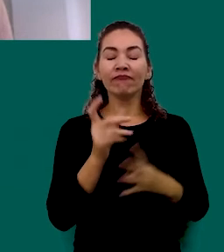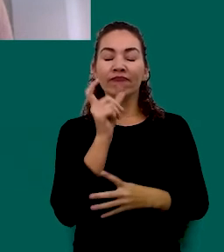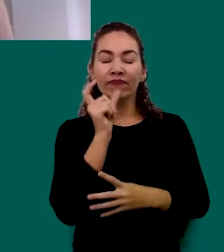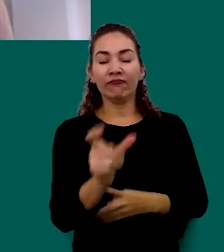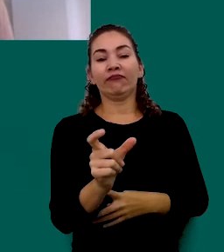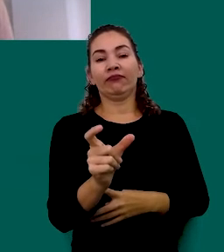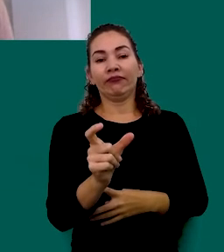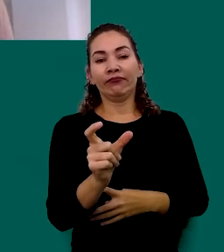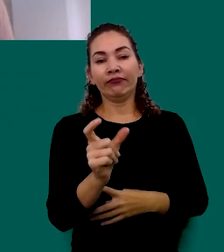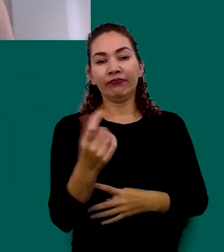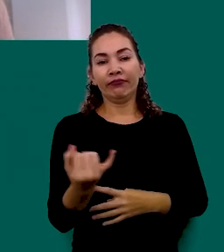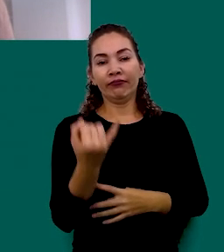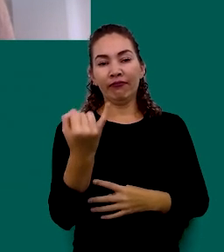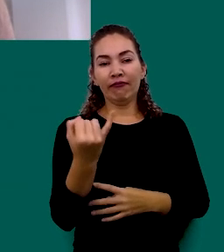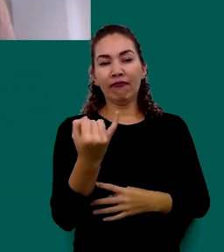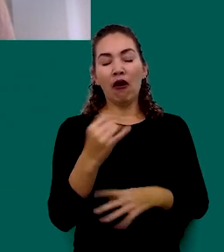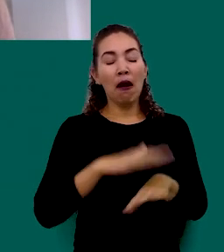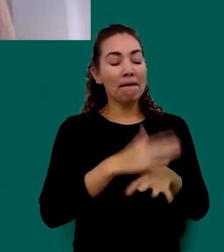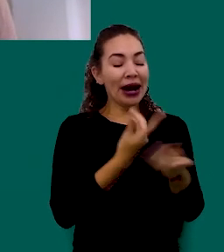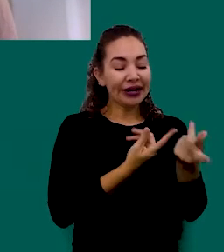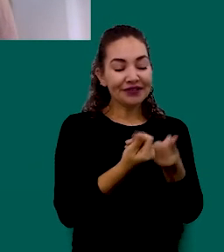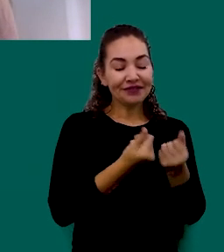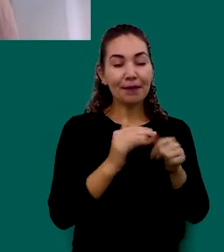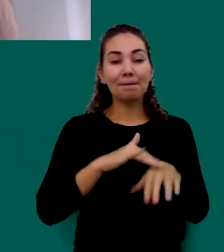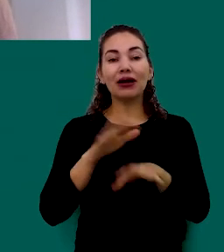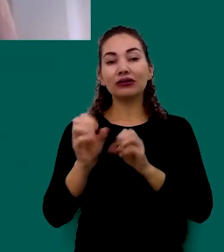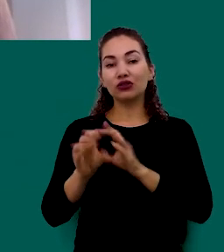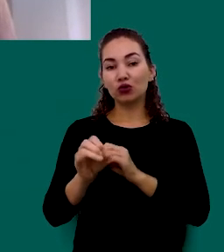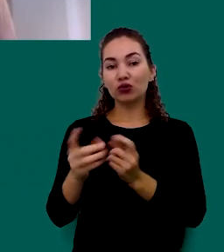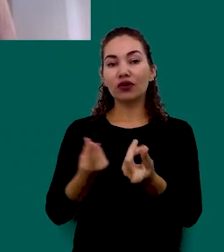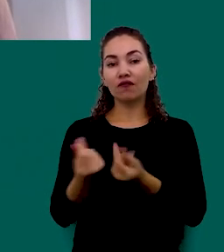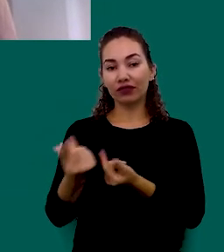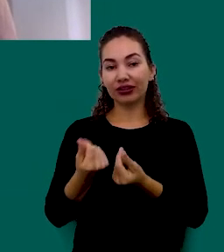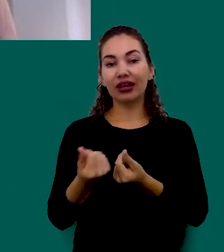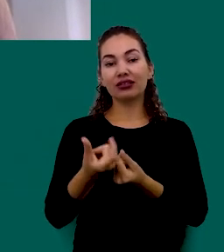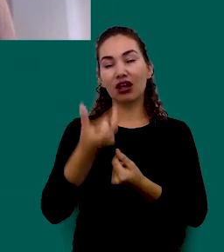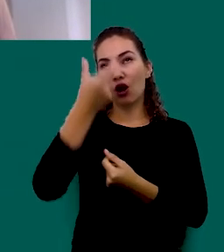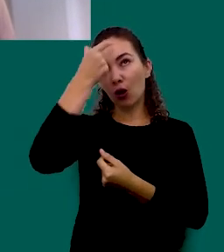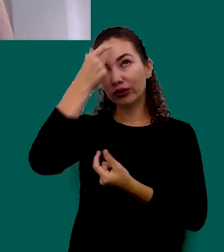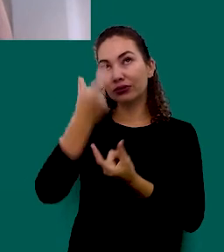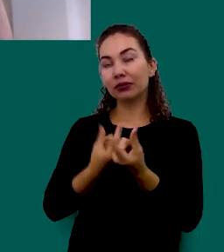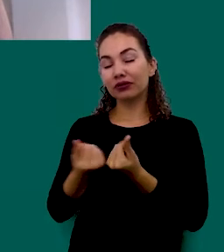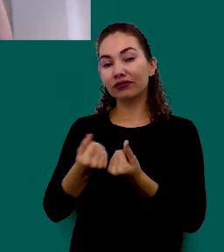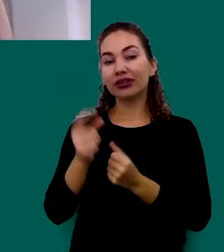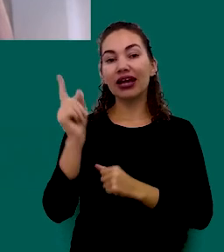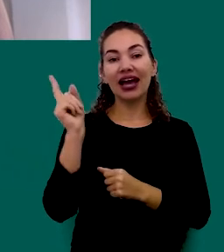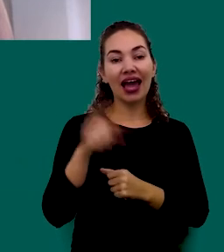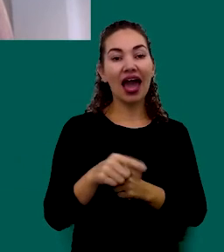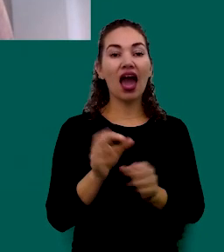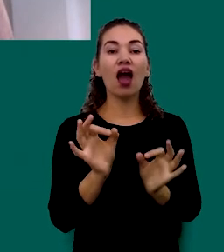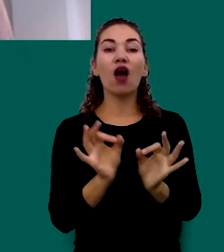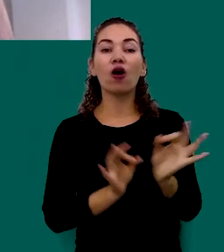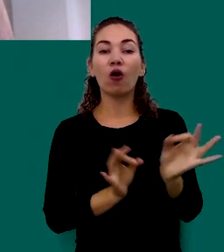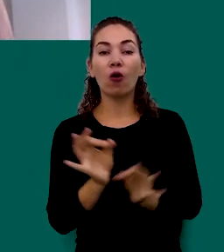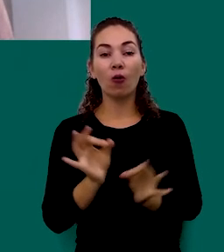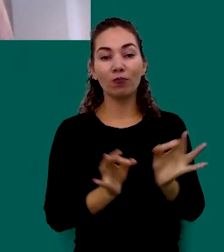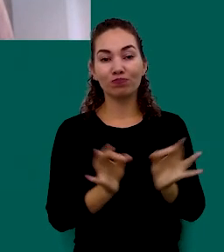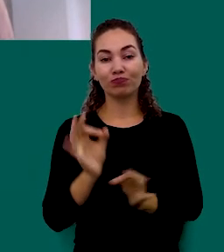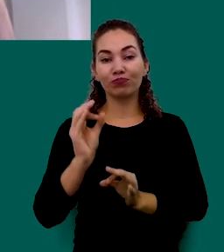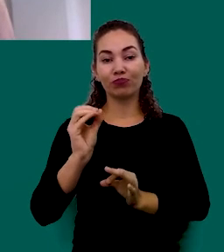Chave Além De Finanças Além De Educação Financeira Conhecimento Financeiro É Organização